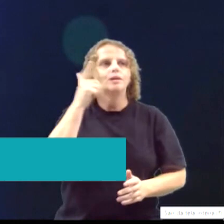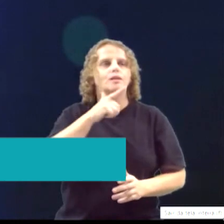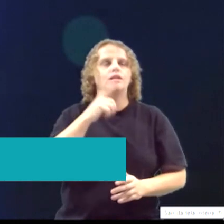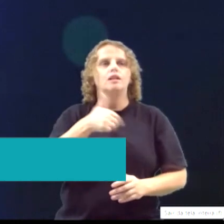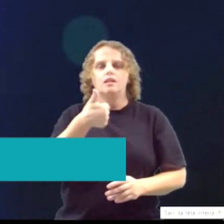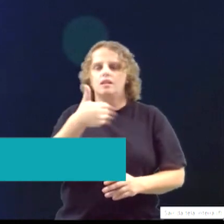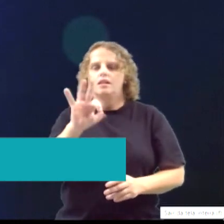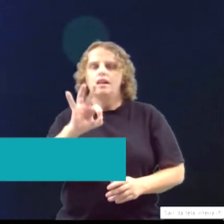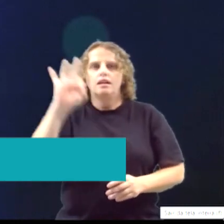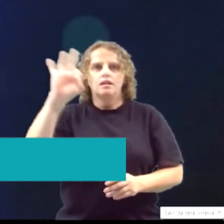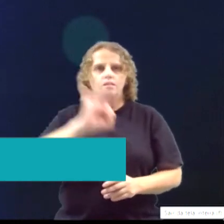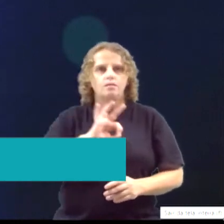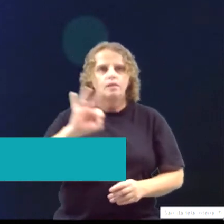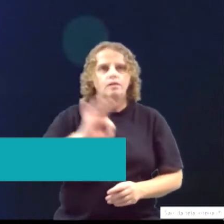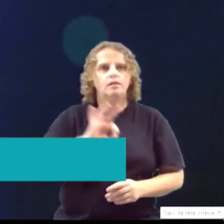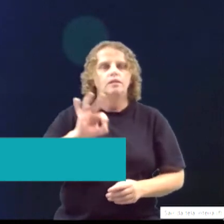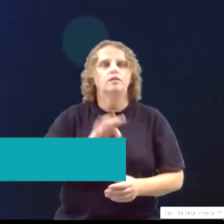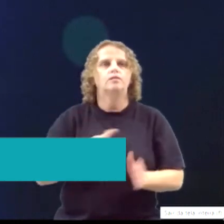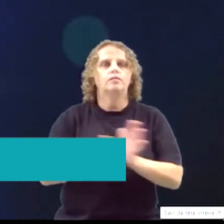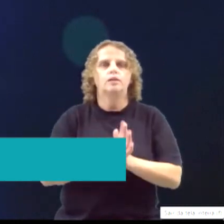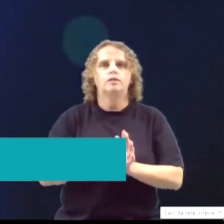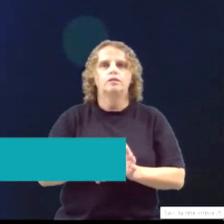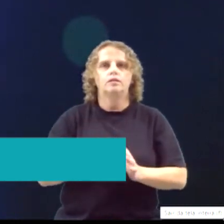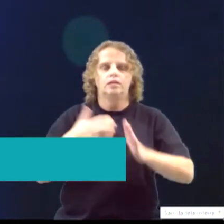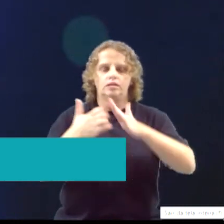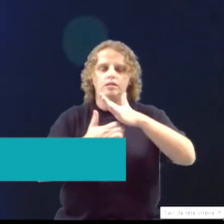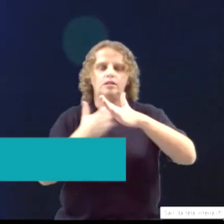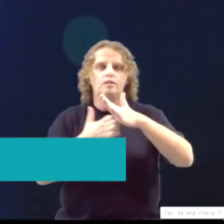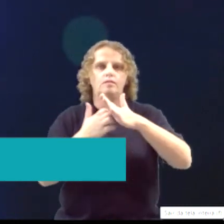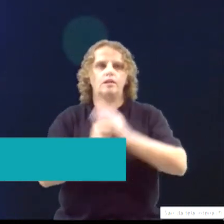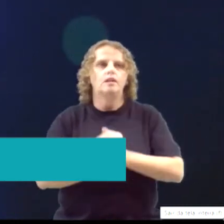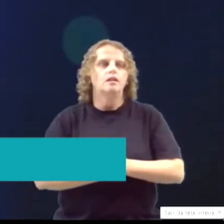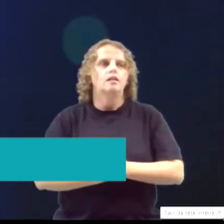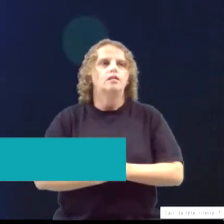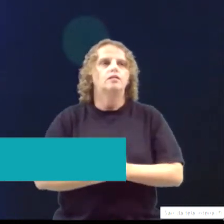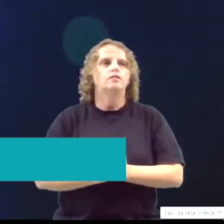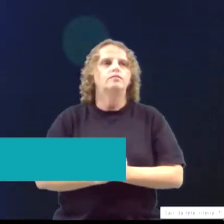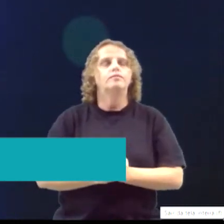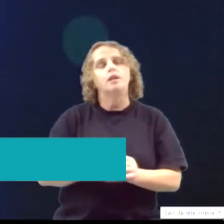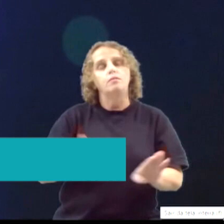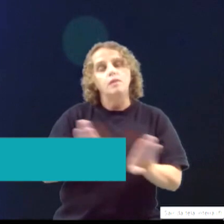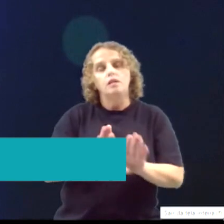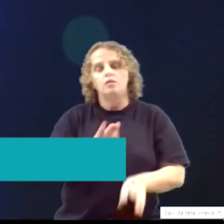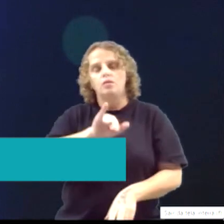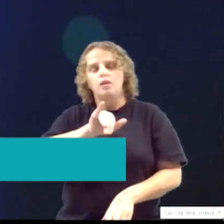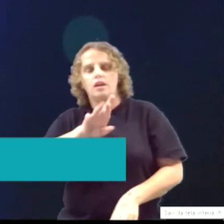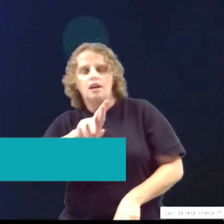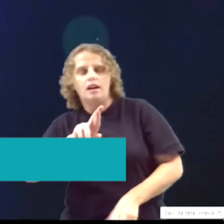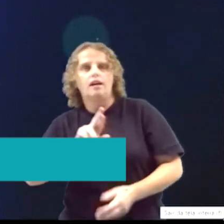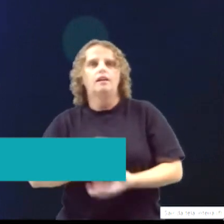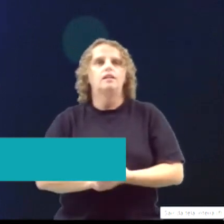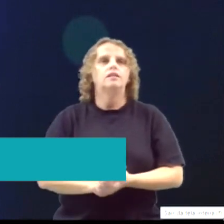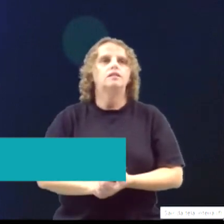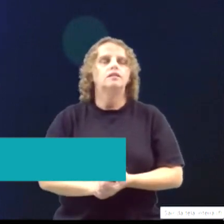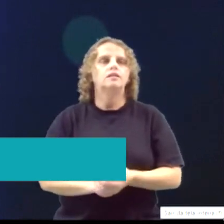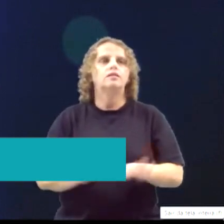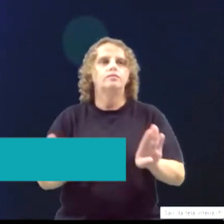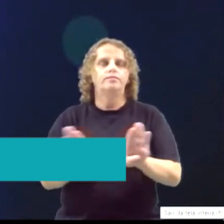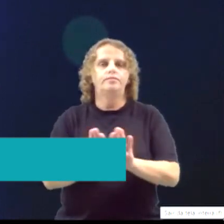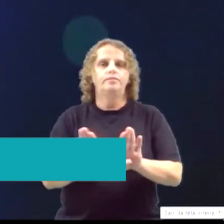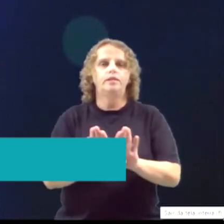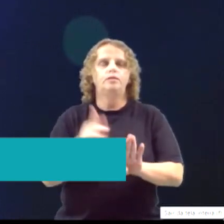de pessoas jurídicas e assim por diante, correção do imposto de renda para aqueles mais vulneráveis, para que a gente possa